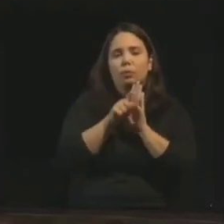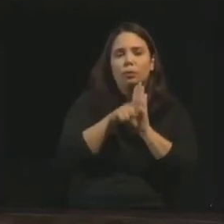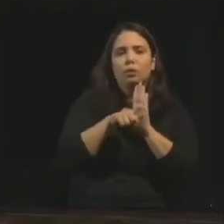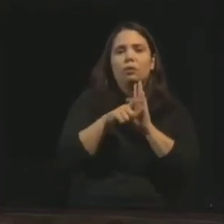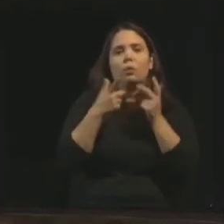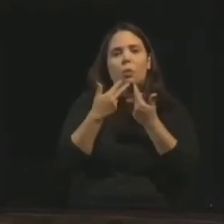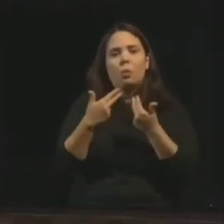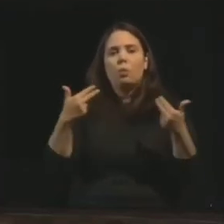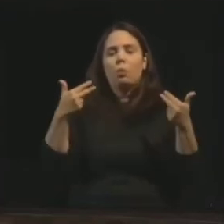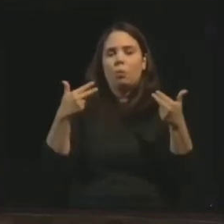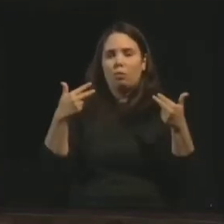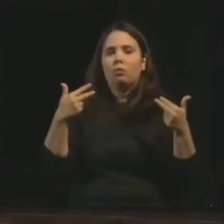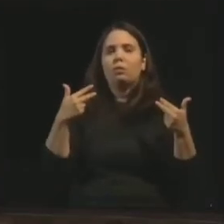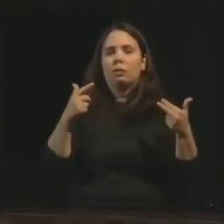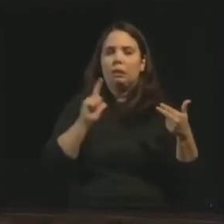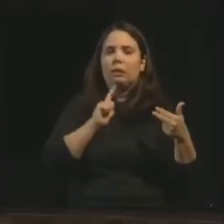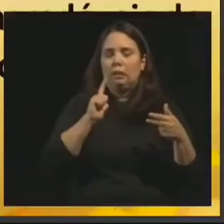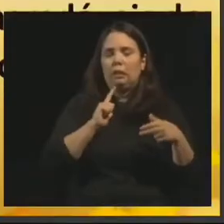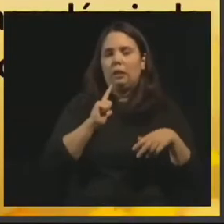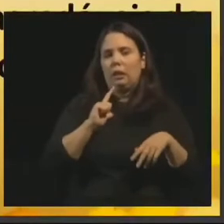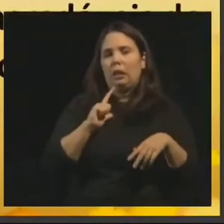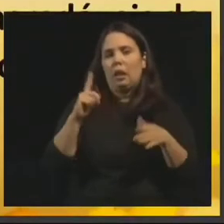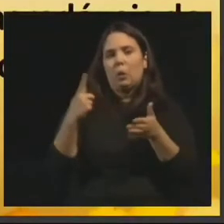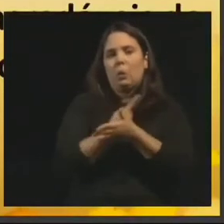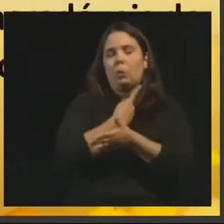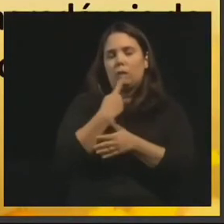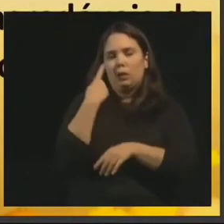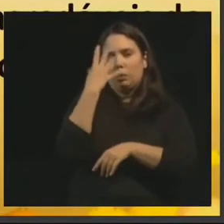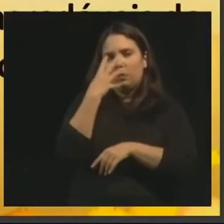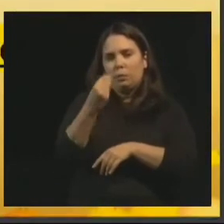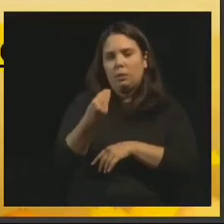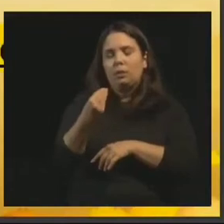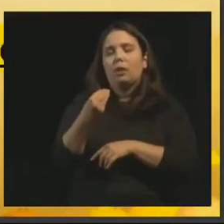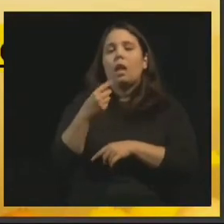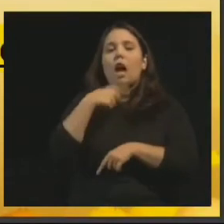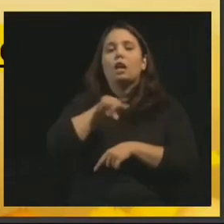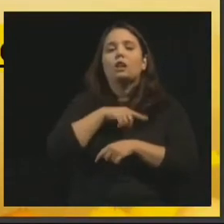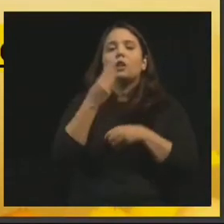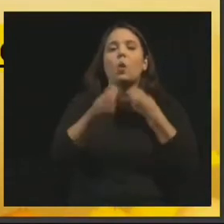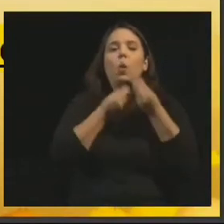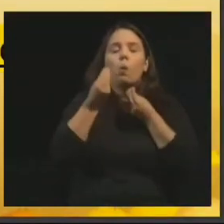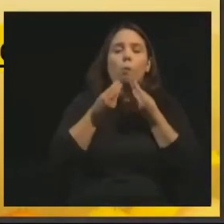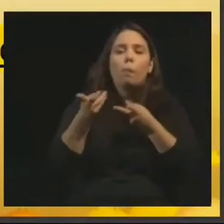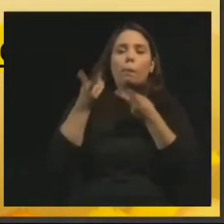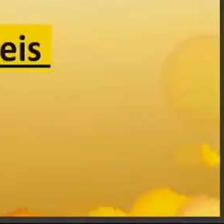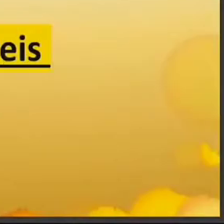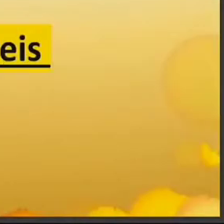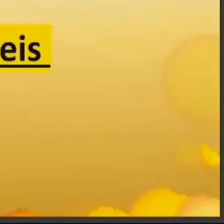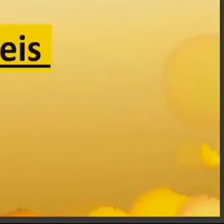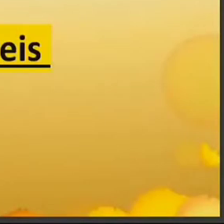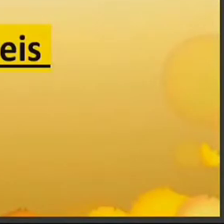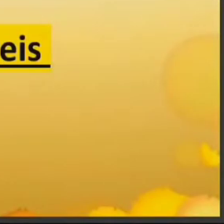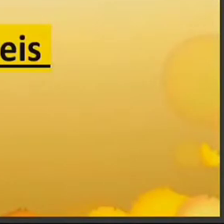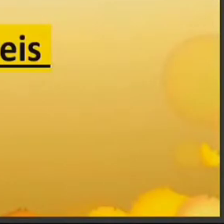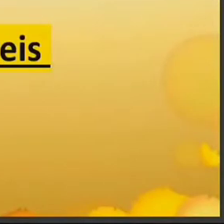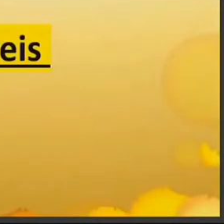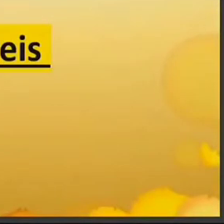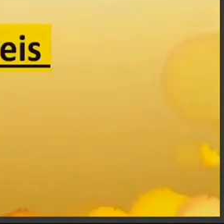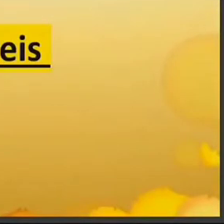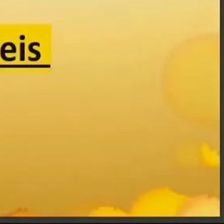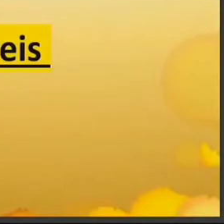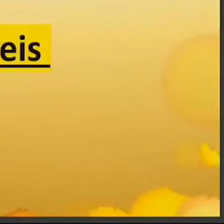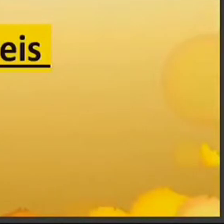mais desagradáveis do Espiritismo prático. Haverá meio de nos preservarmos deles? Resposta. Parece-me que